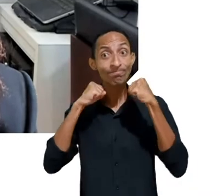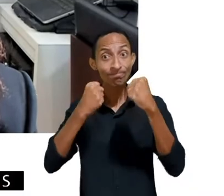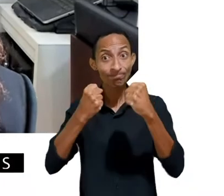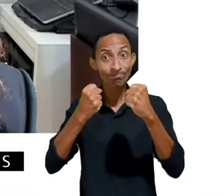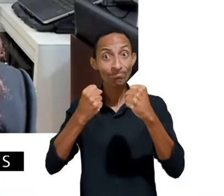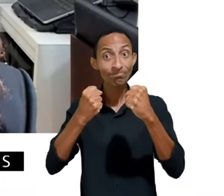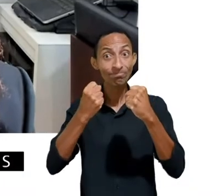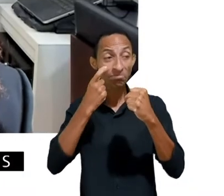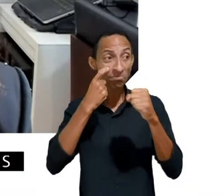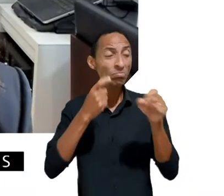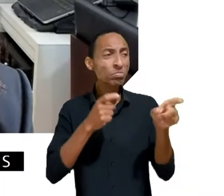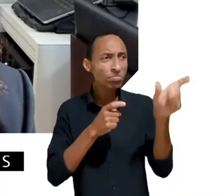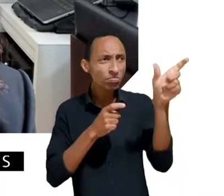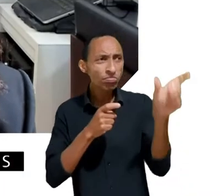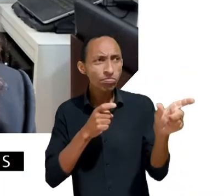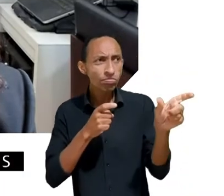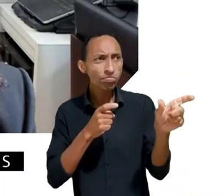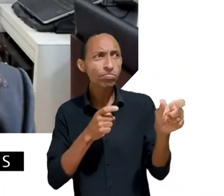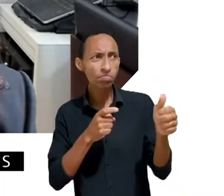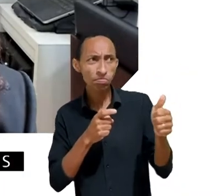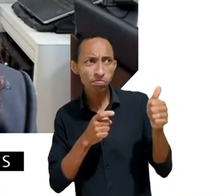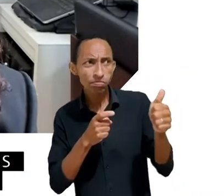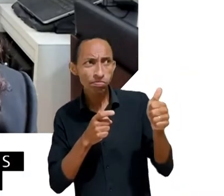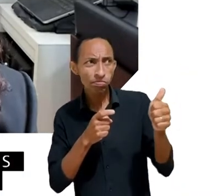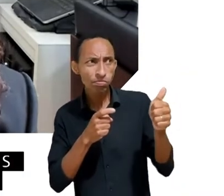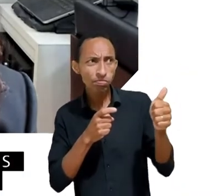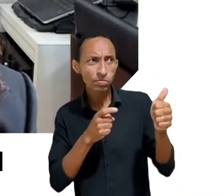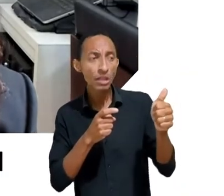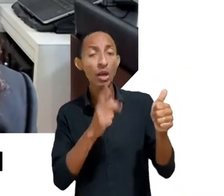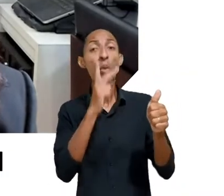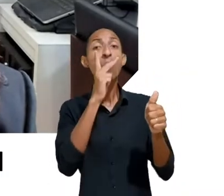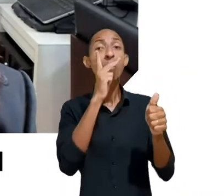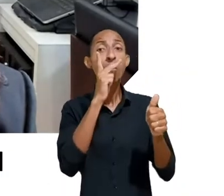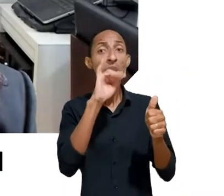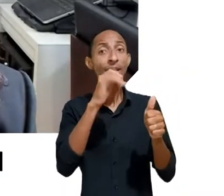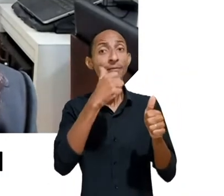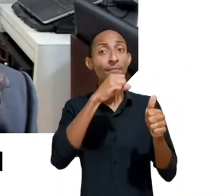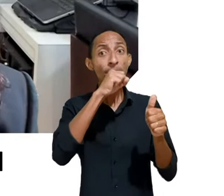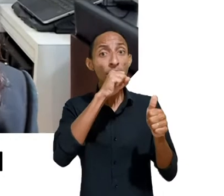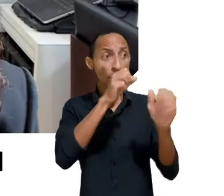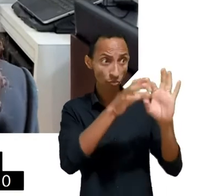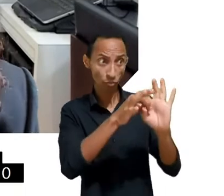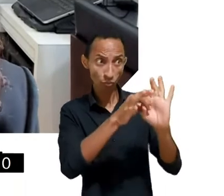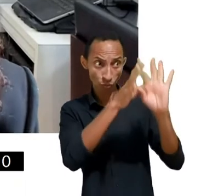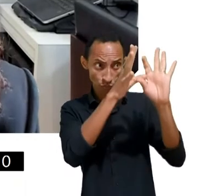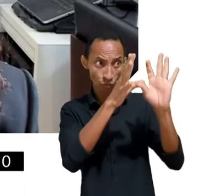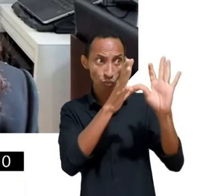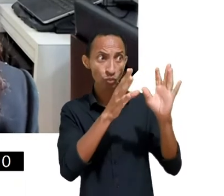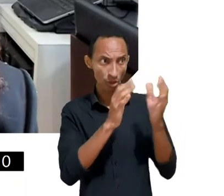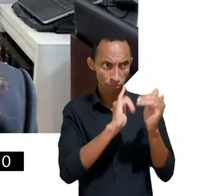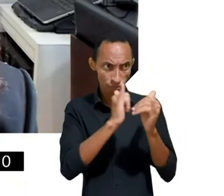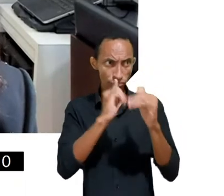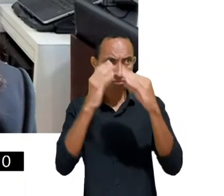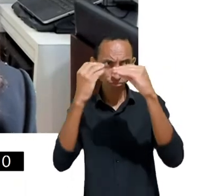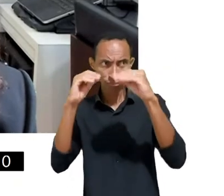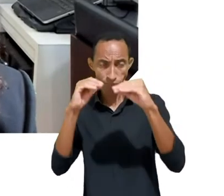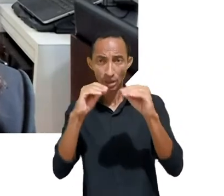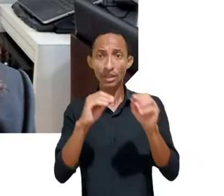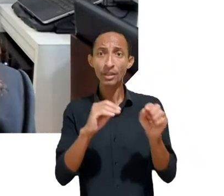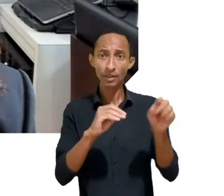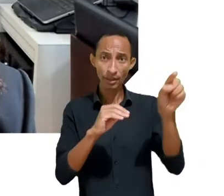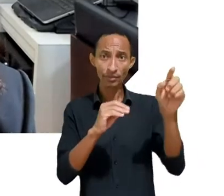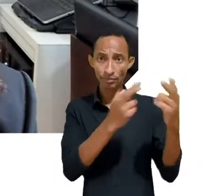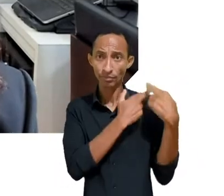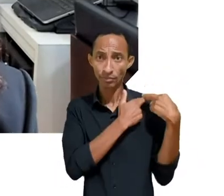seja, de fato, dado pelos pais desses menores, crianças e adolescentes. Mas a gente sabe que no mundo da